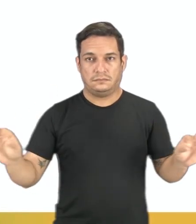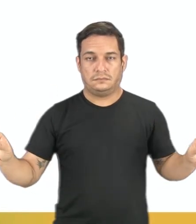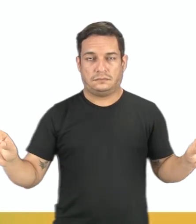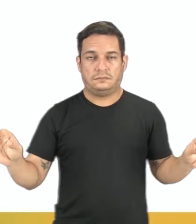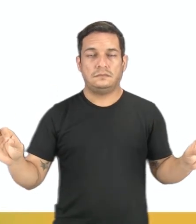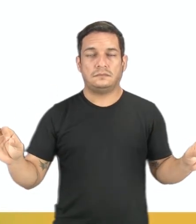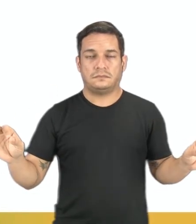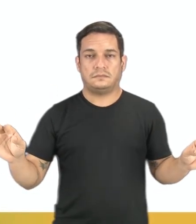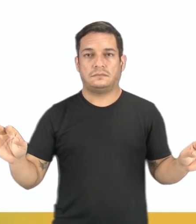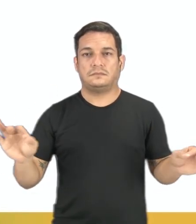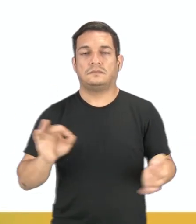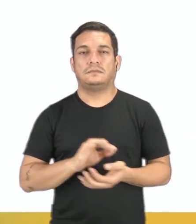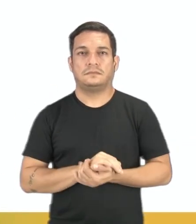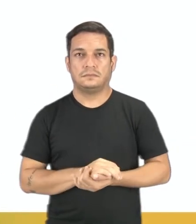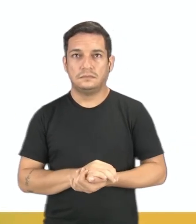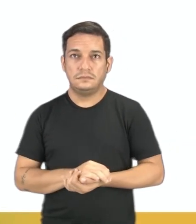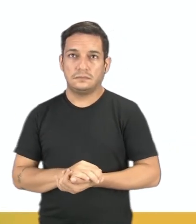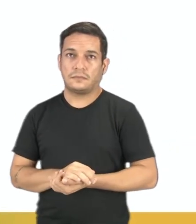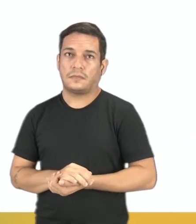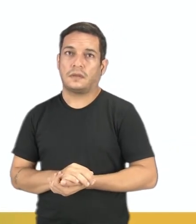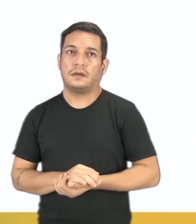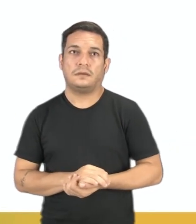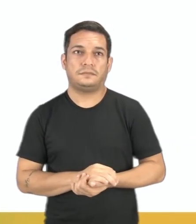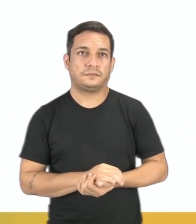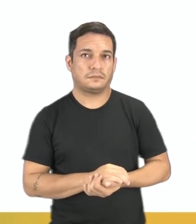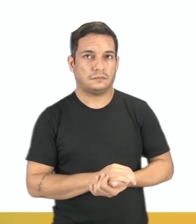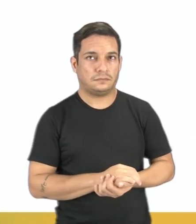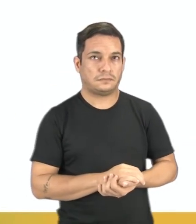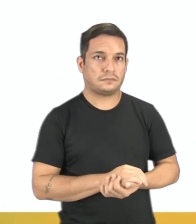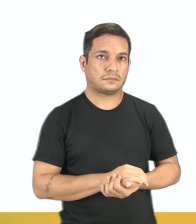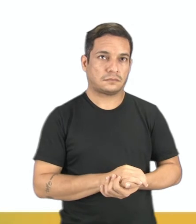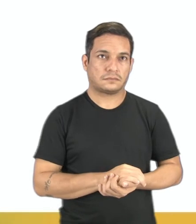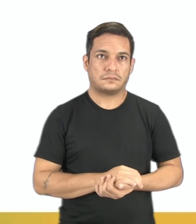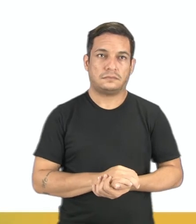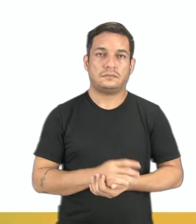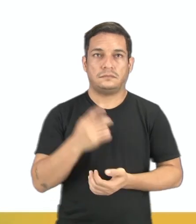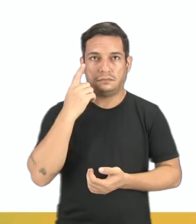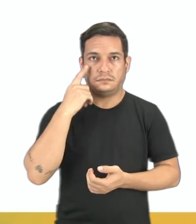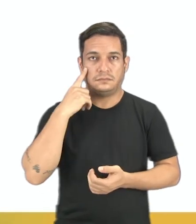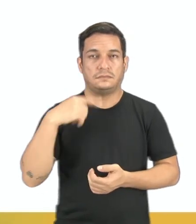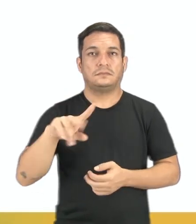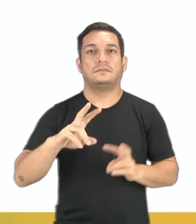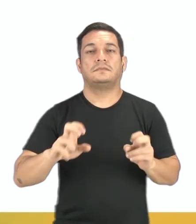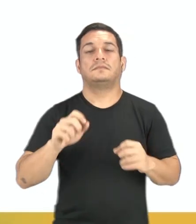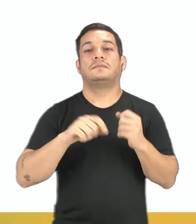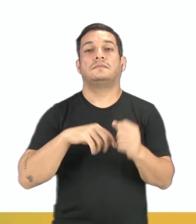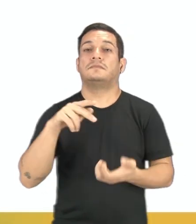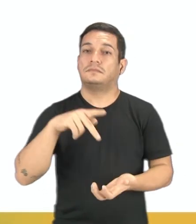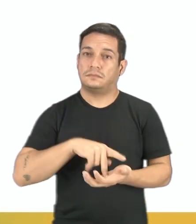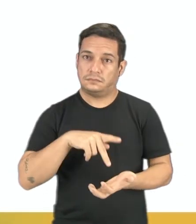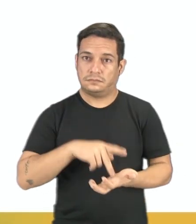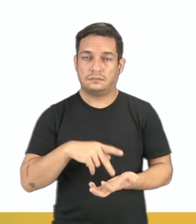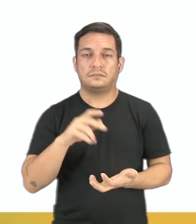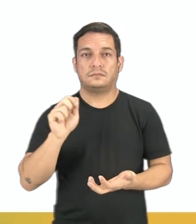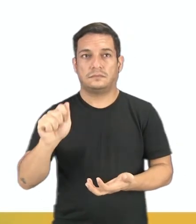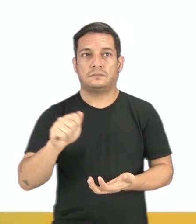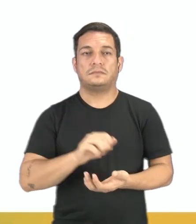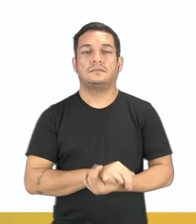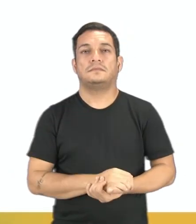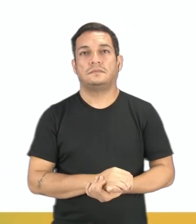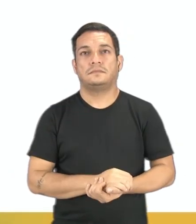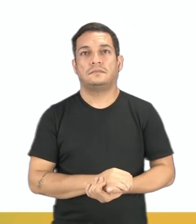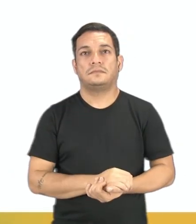essa reta R. Na primeira, vocês vão verificar que ela é verdade.